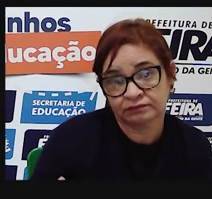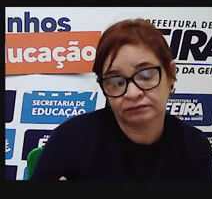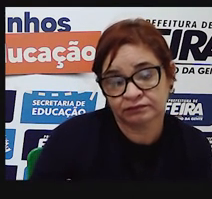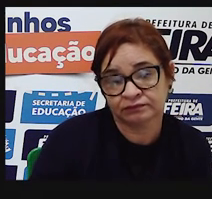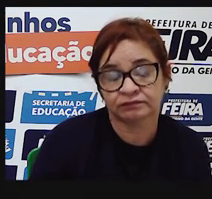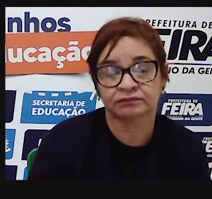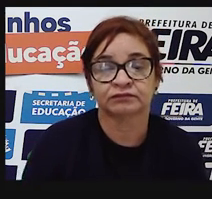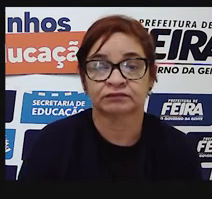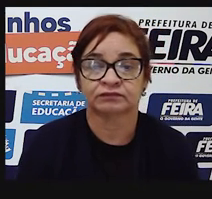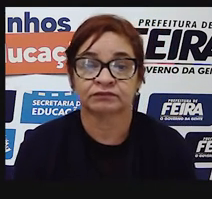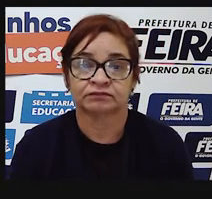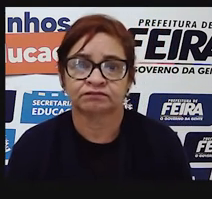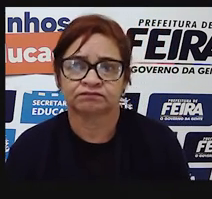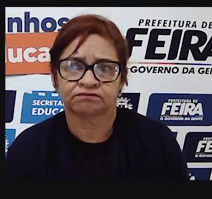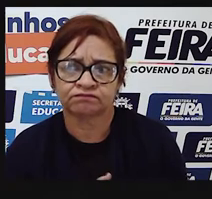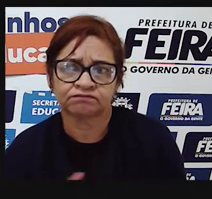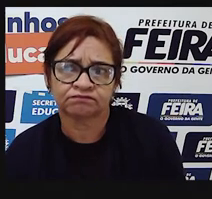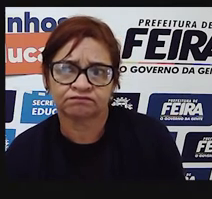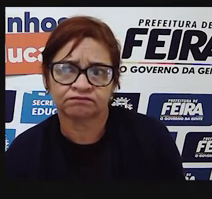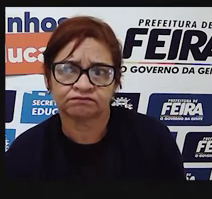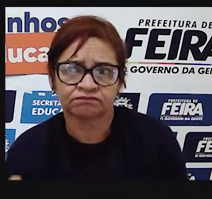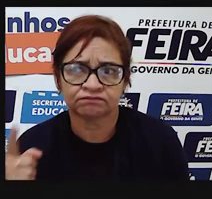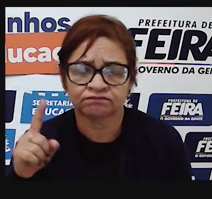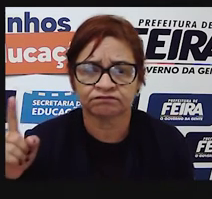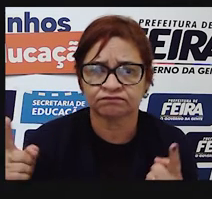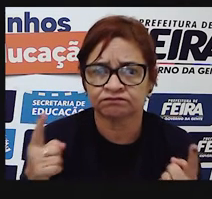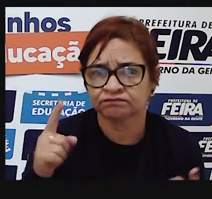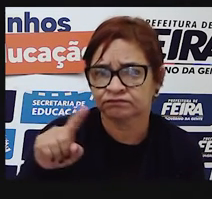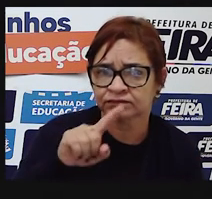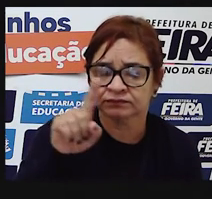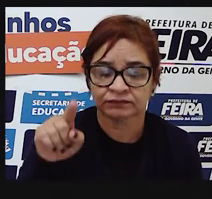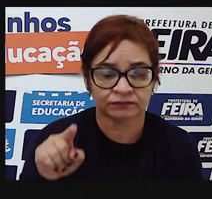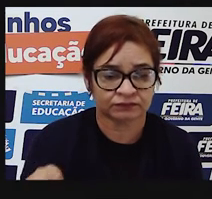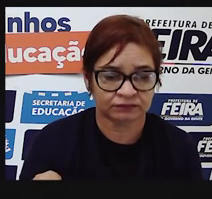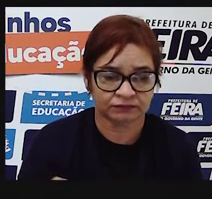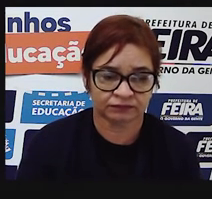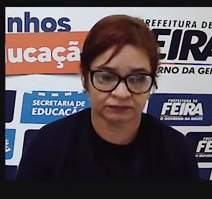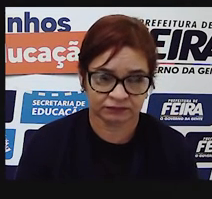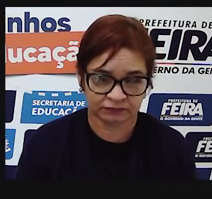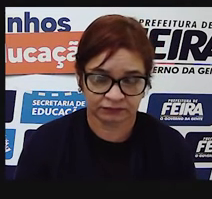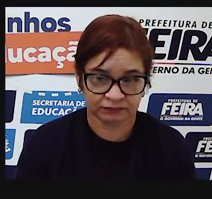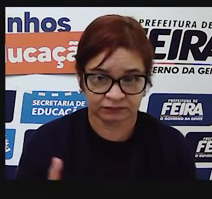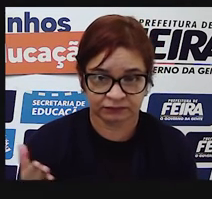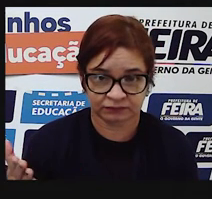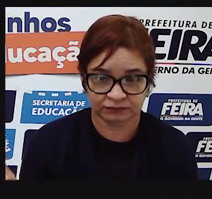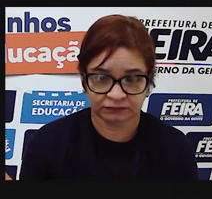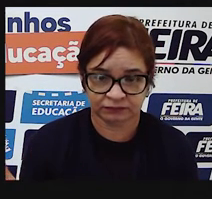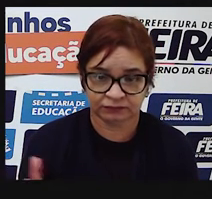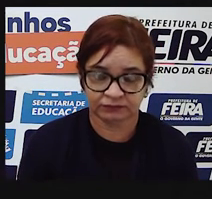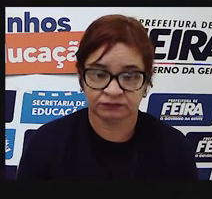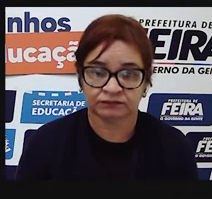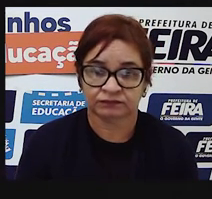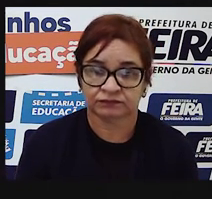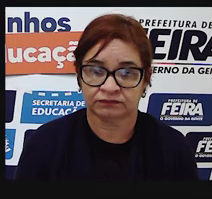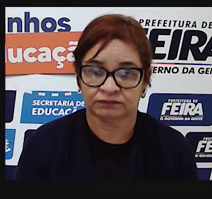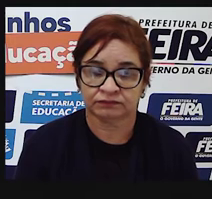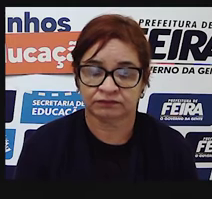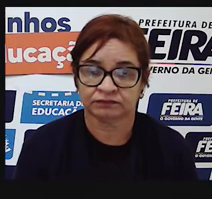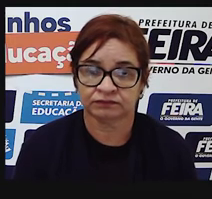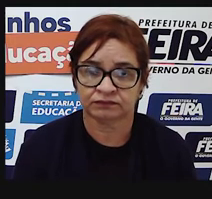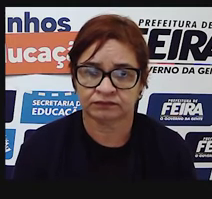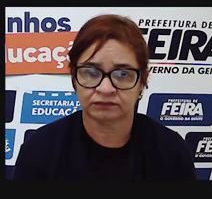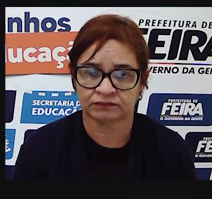negação, dúvida. Então, o adjunto adverbial tem várias funções. Nesse caso, de repente, tudo